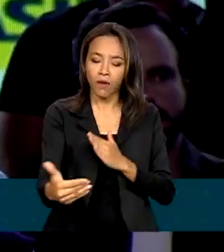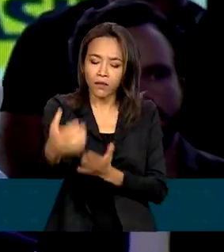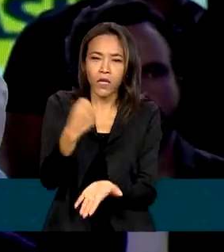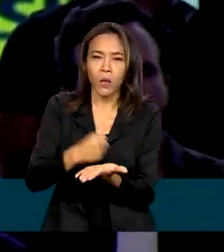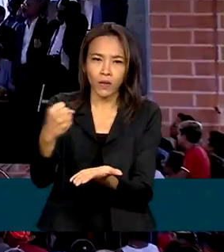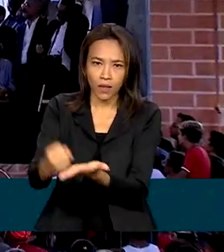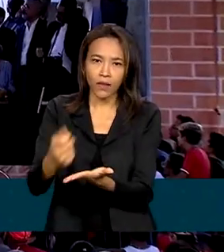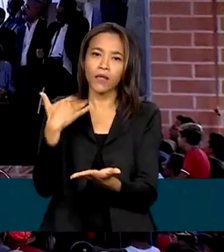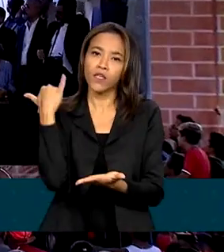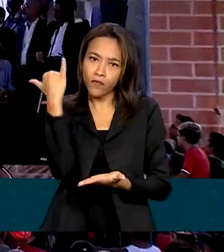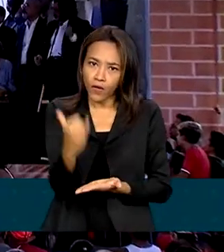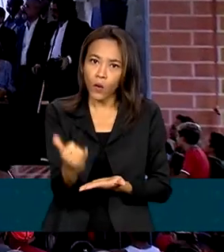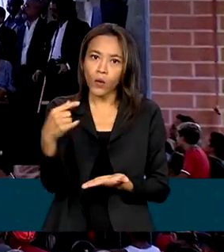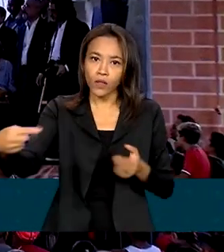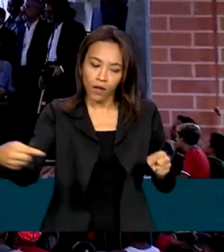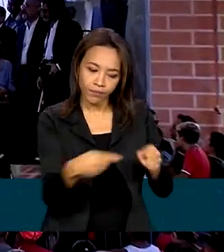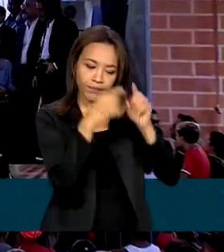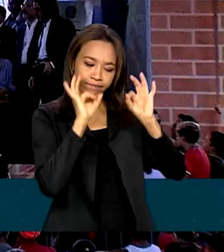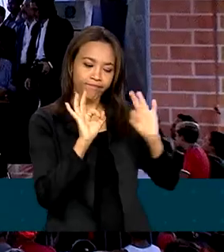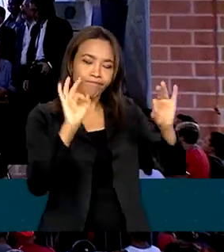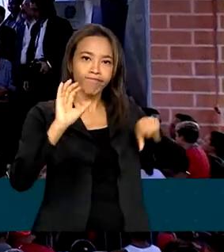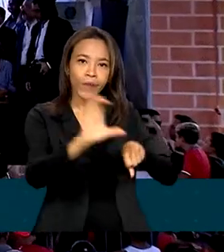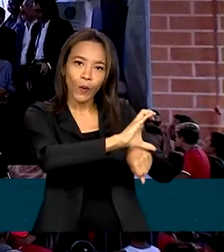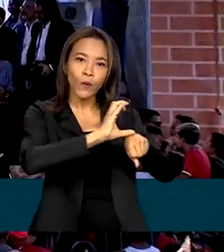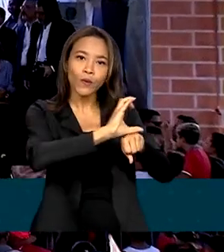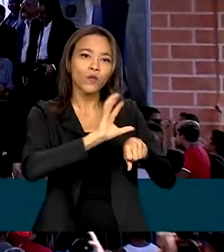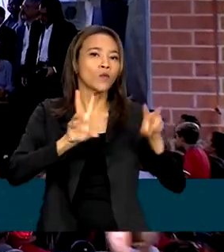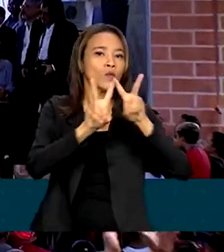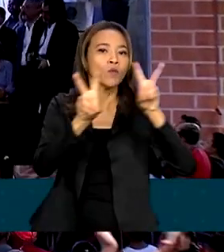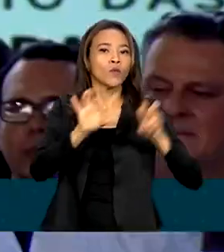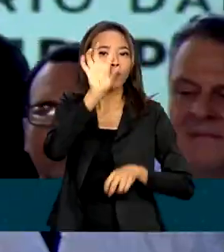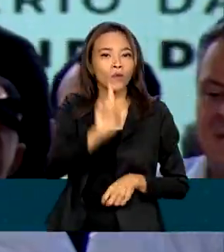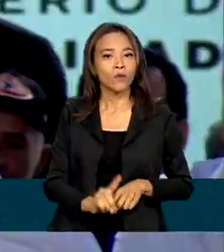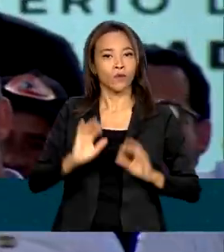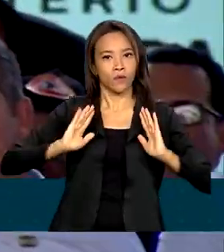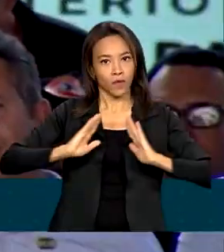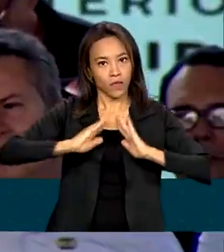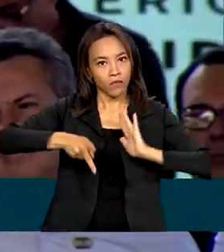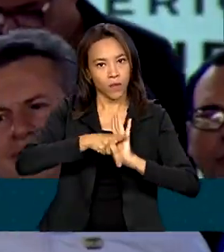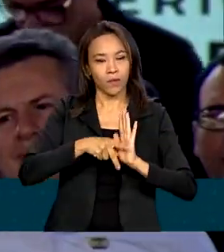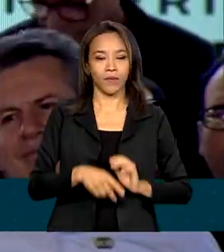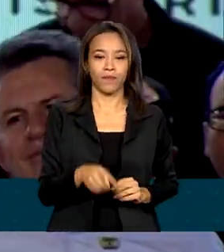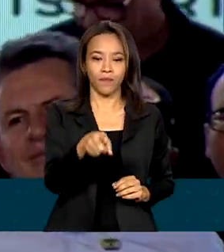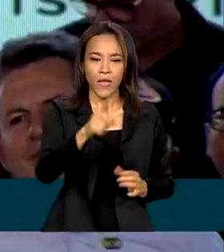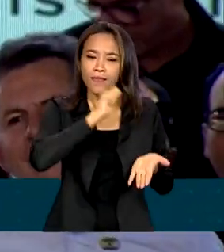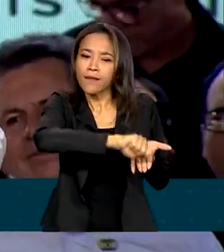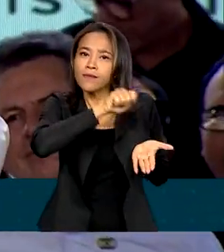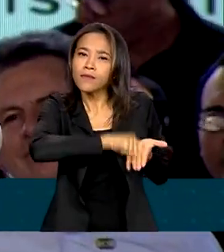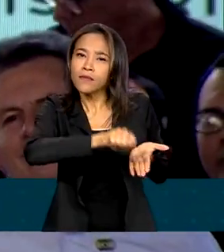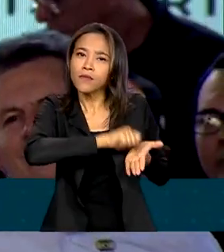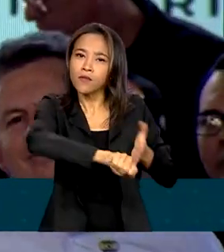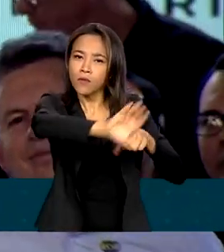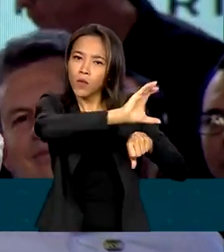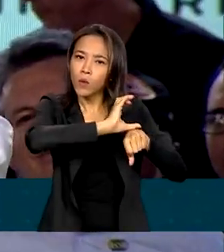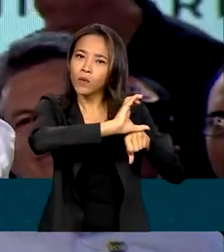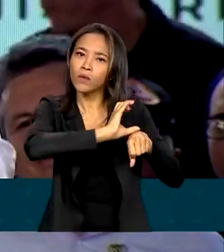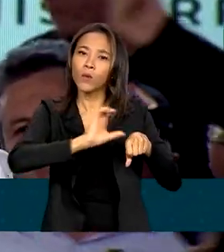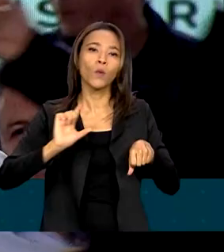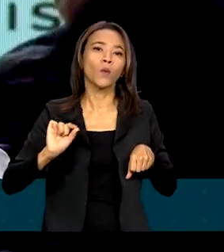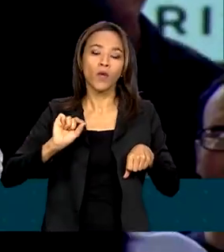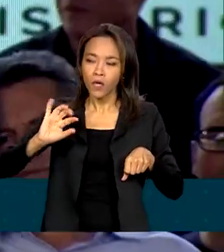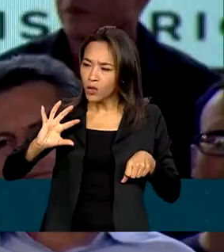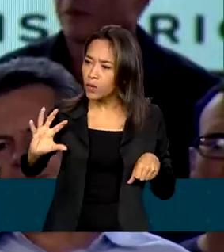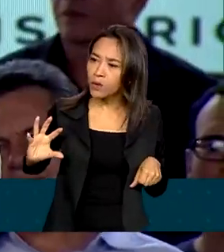reforçou o que está na Constituição sobre o direito à moradia. Está escrito na Constituição que todo